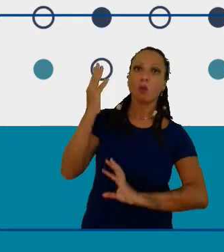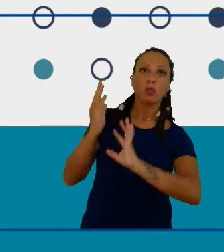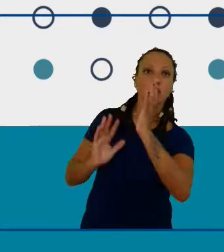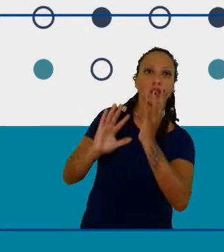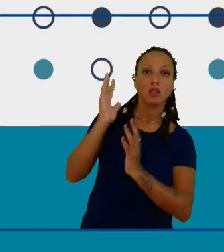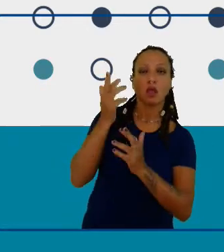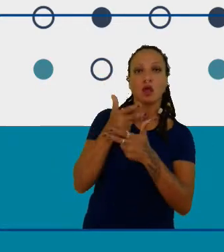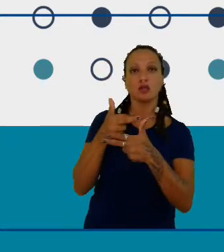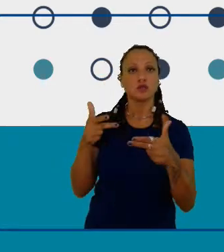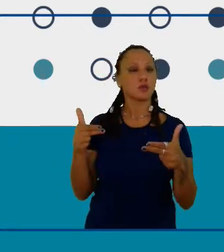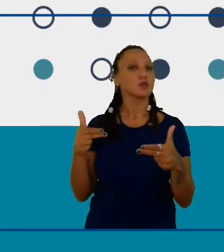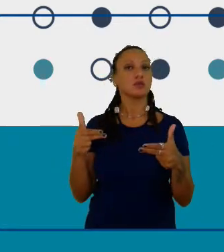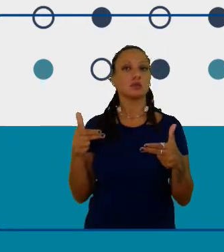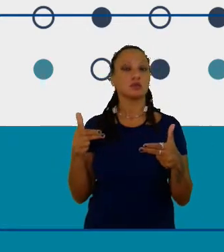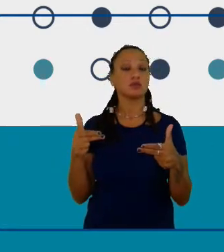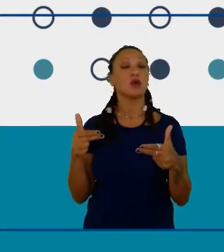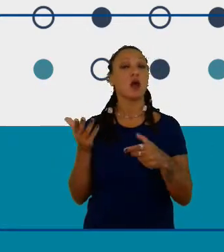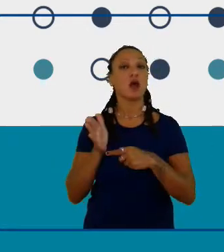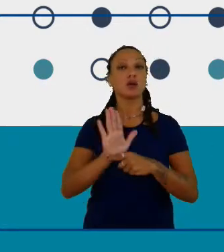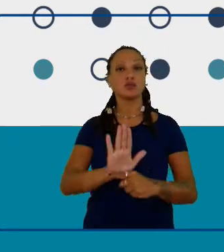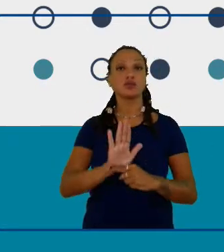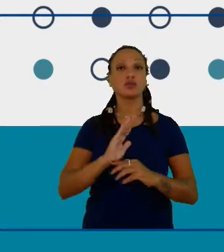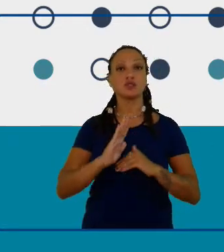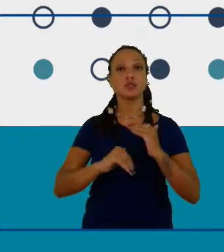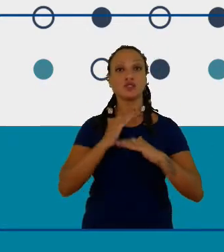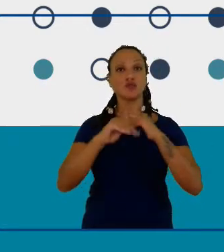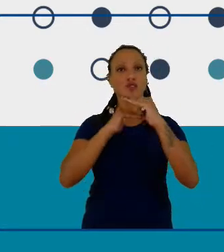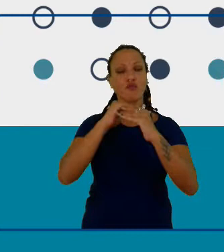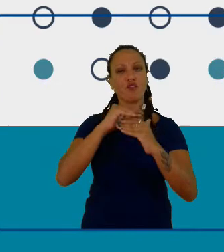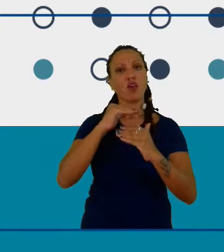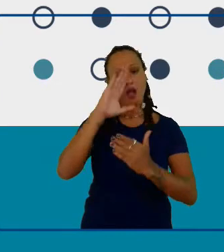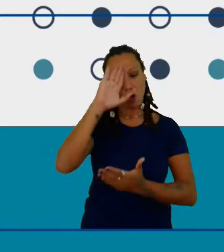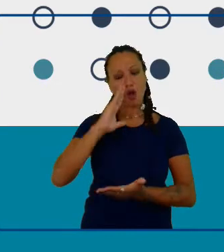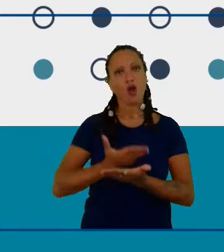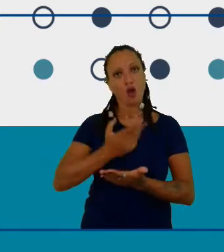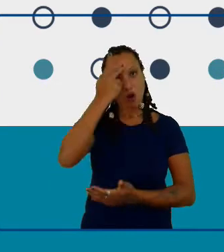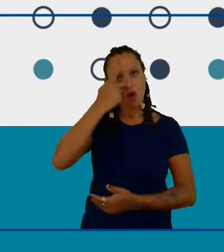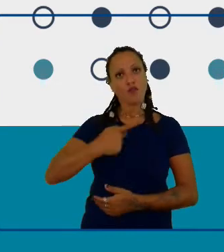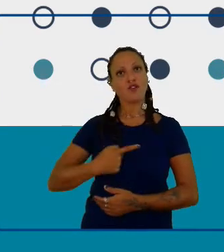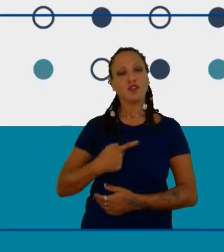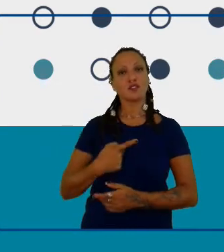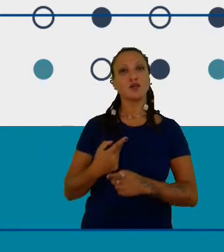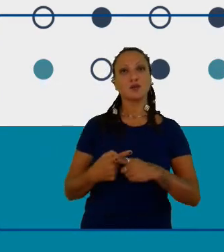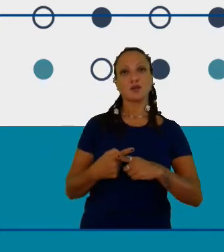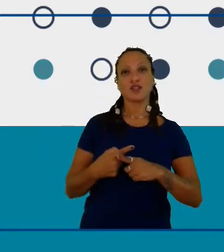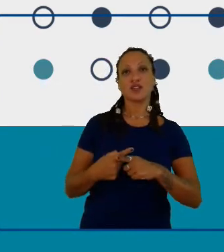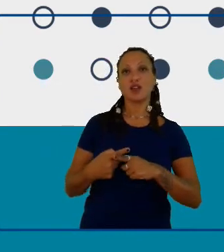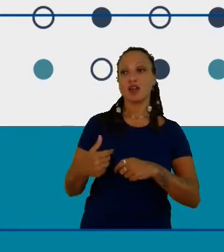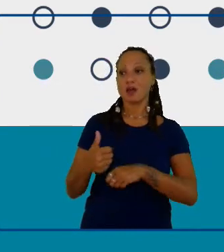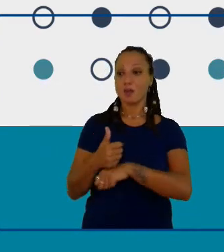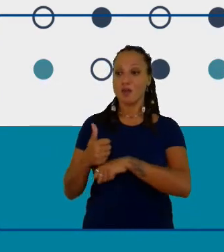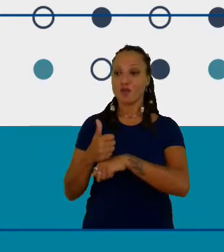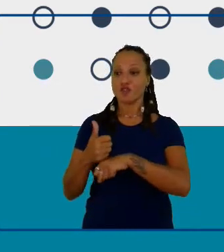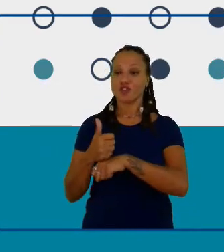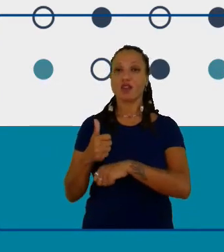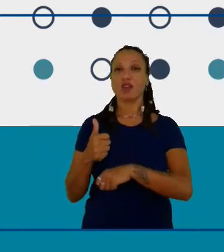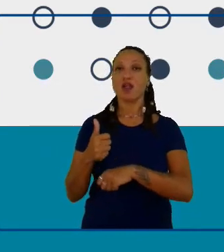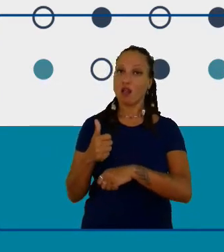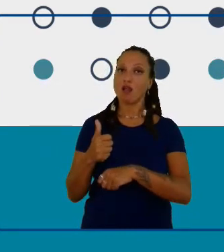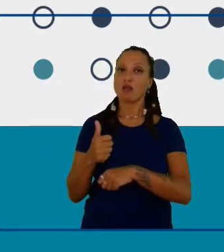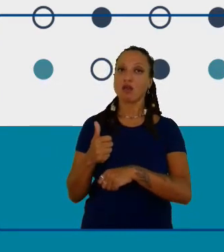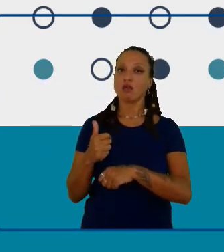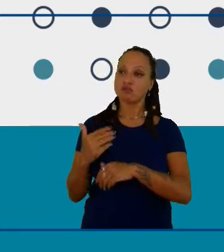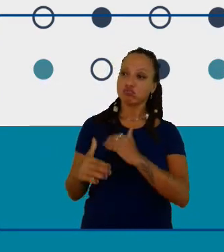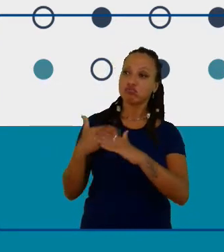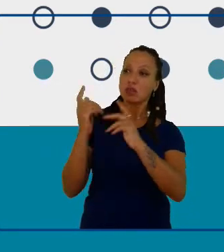deveria ajudar a desenvolver a autoconfiança de que as disciplinas STEM e as carreiras STEM são alcançáveis e podem ser a